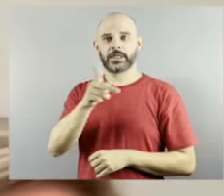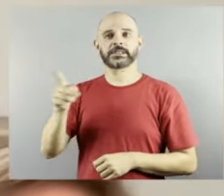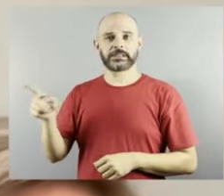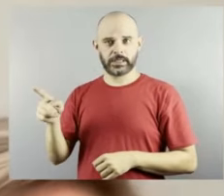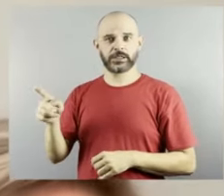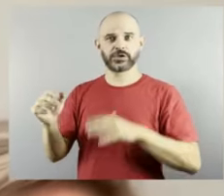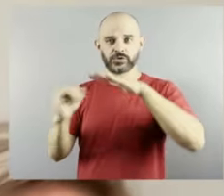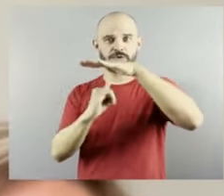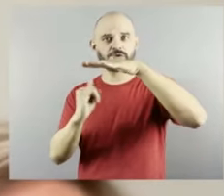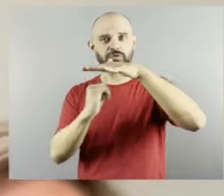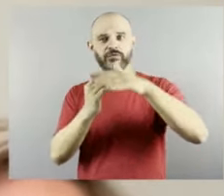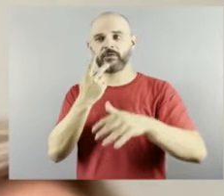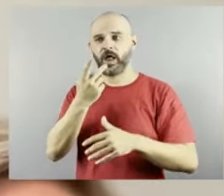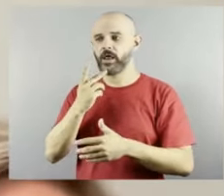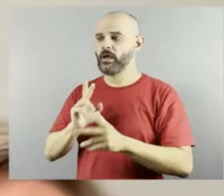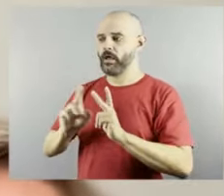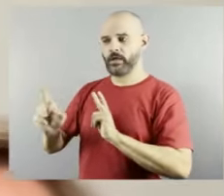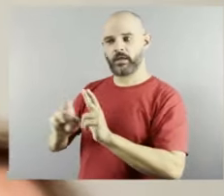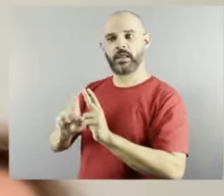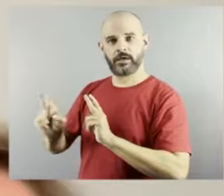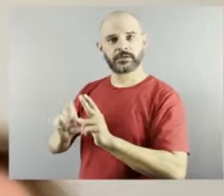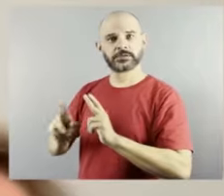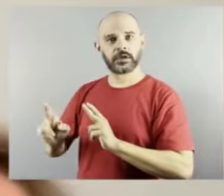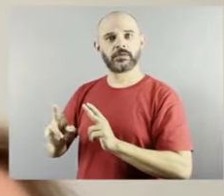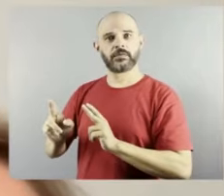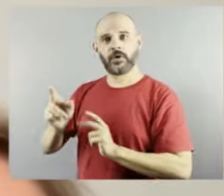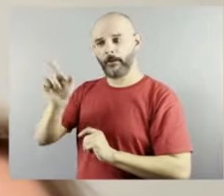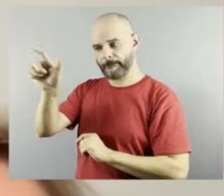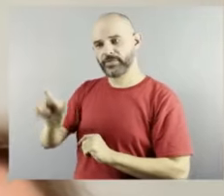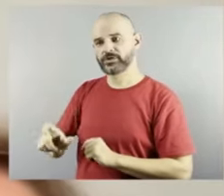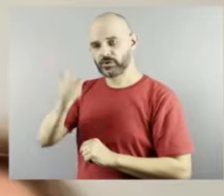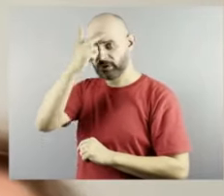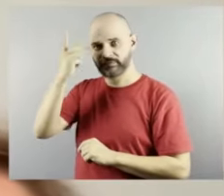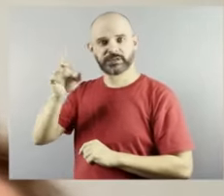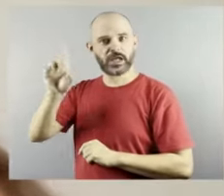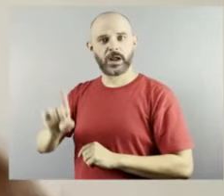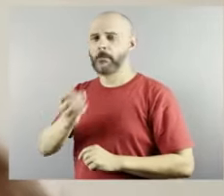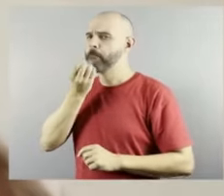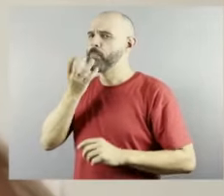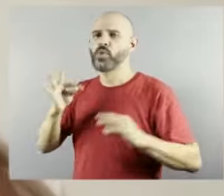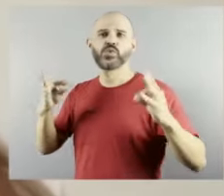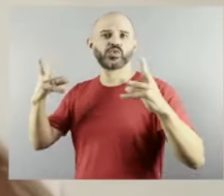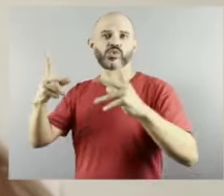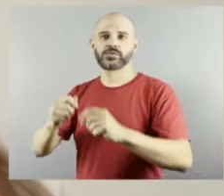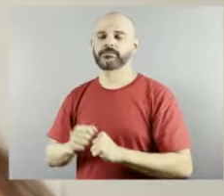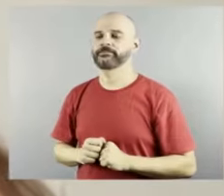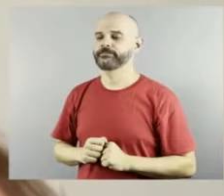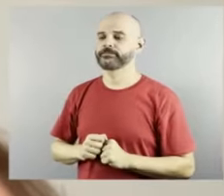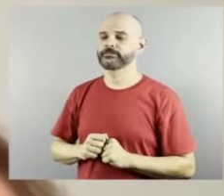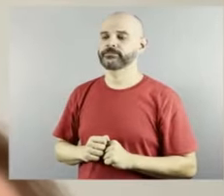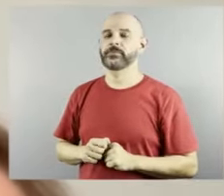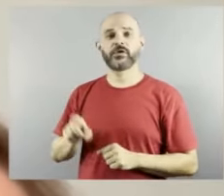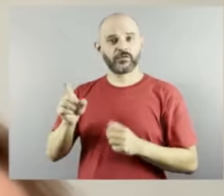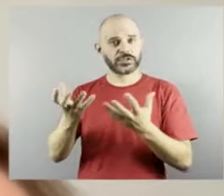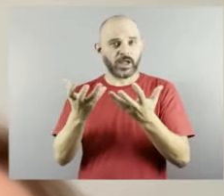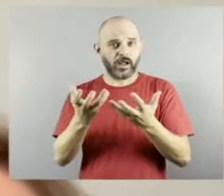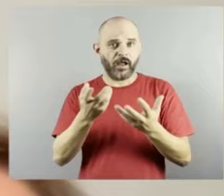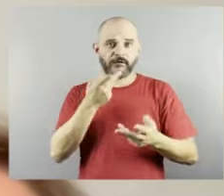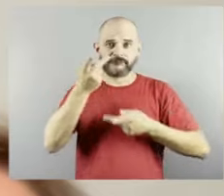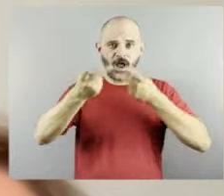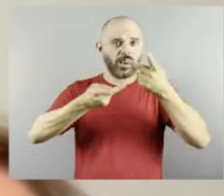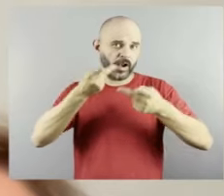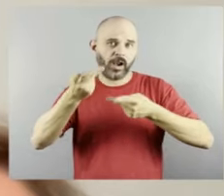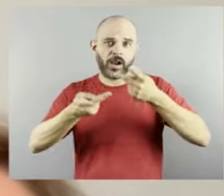ganha é bom para você Patrícia alguma coisa que você queria deixar aqui para finalizar então esse diálogo tão